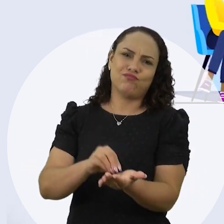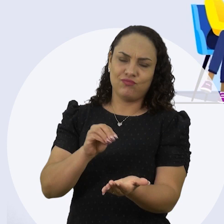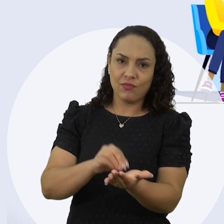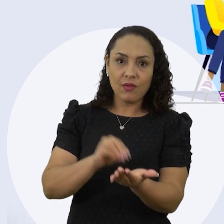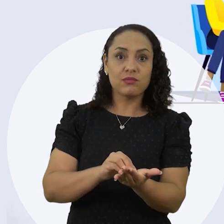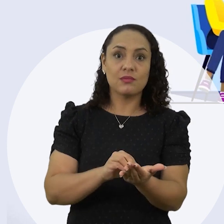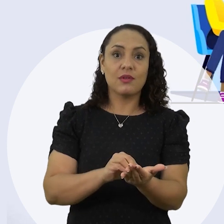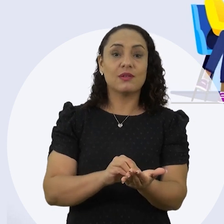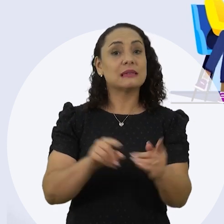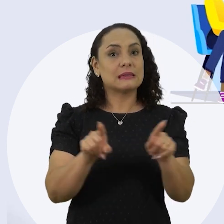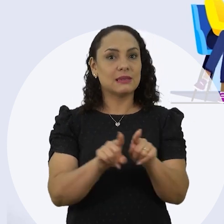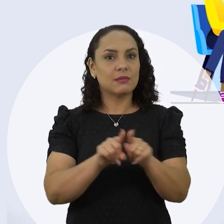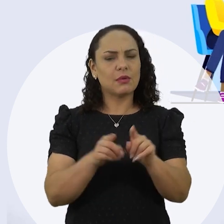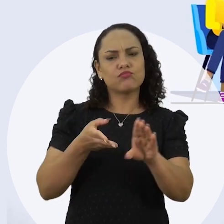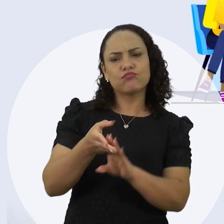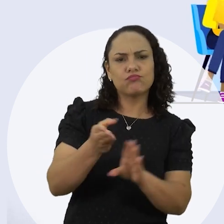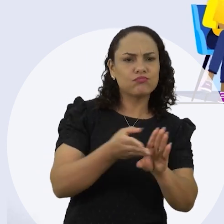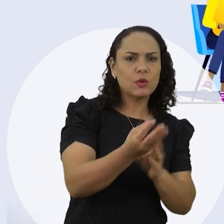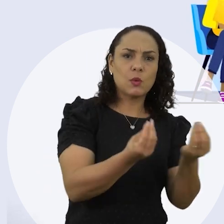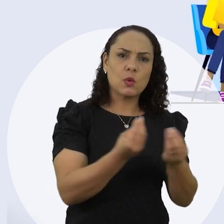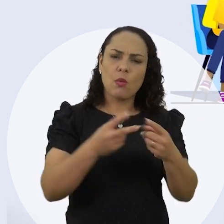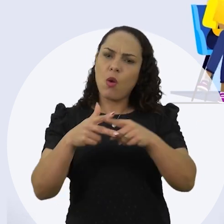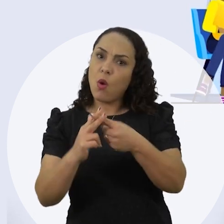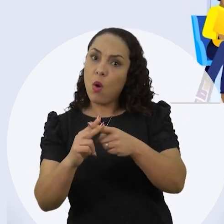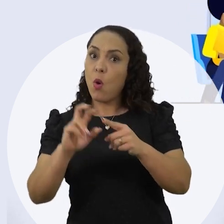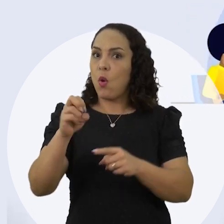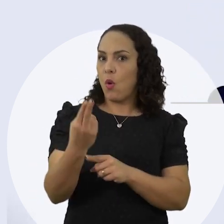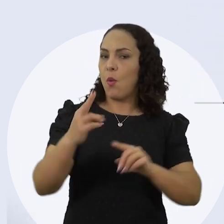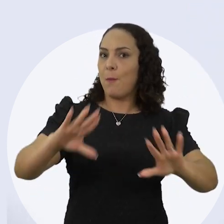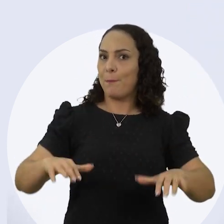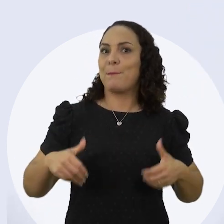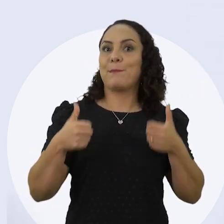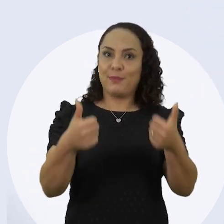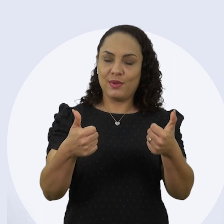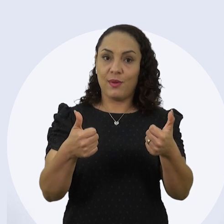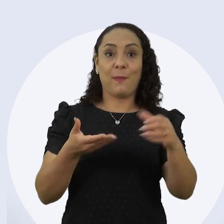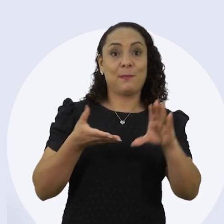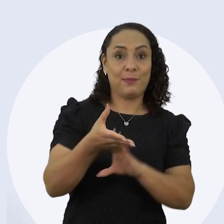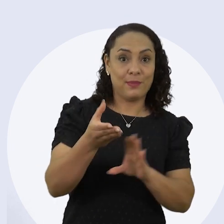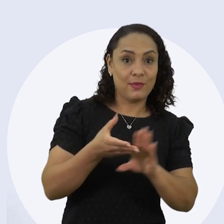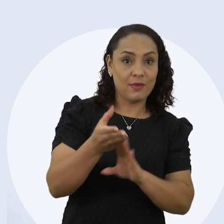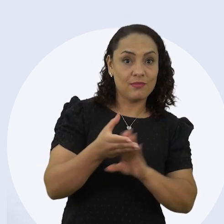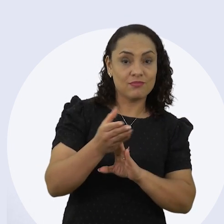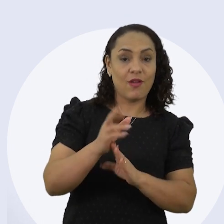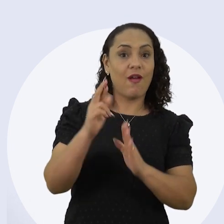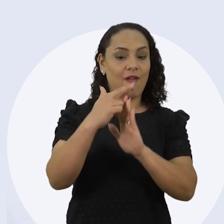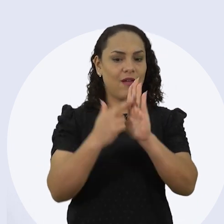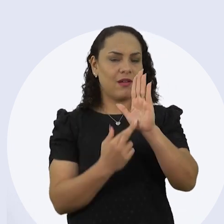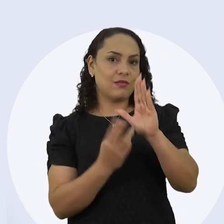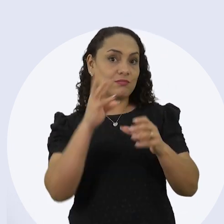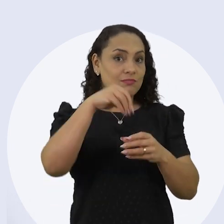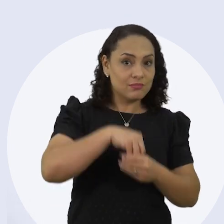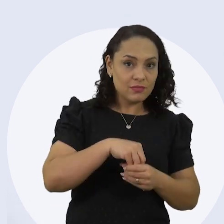observada e recomendações de correção ou melhoria. As recomendações emitidas nos relatórios